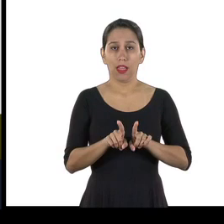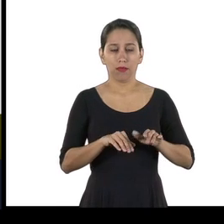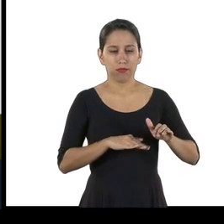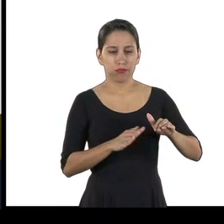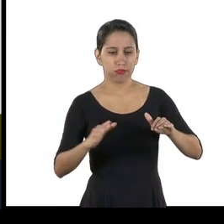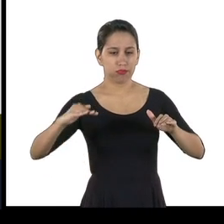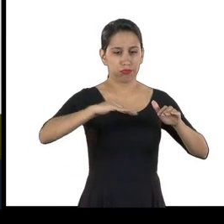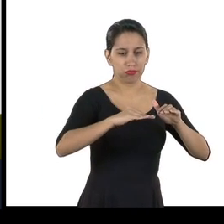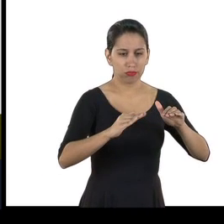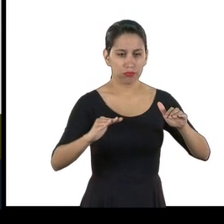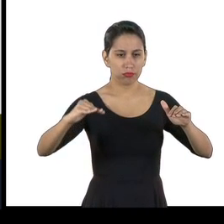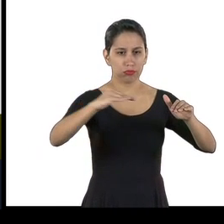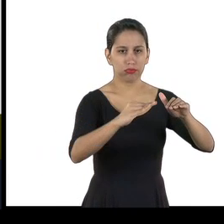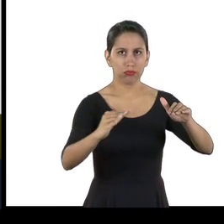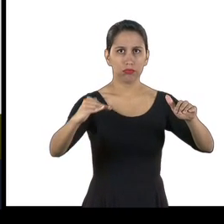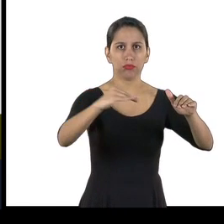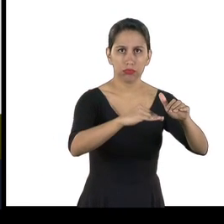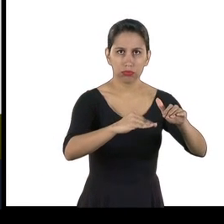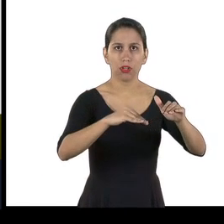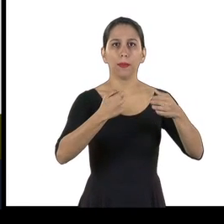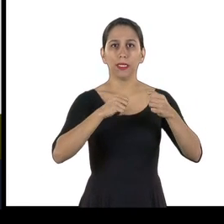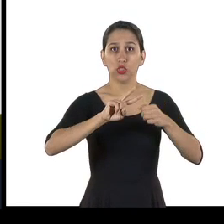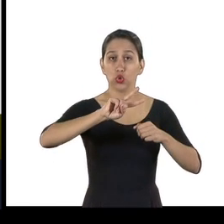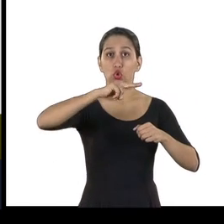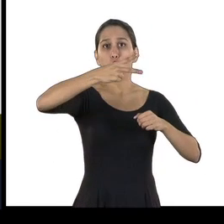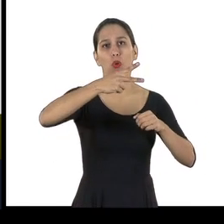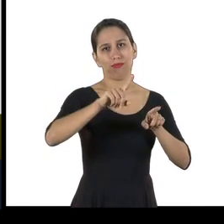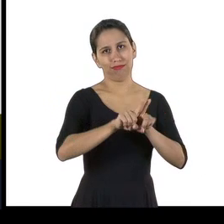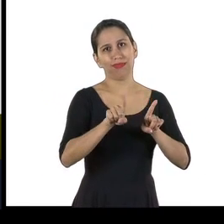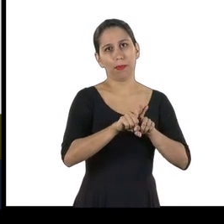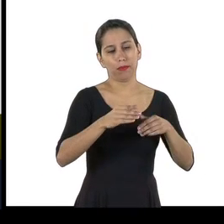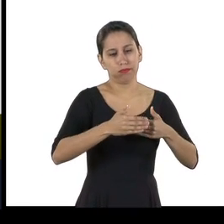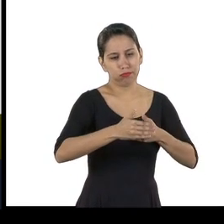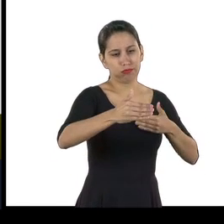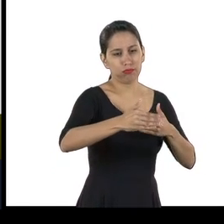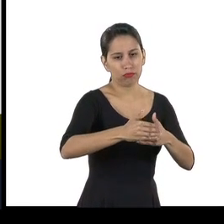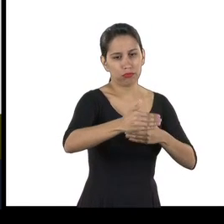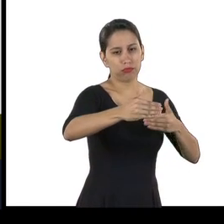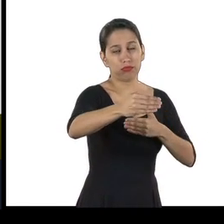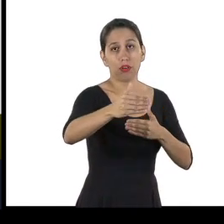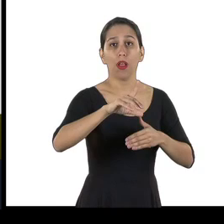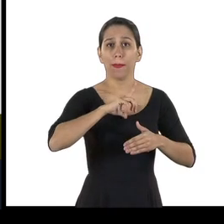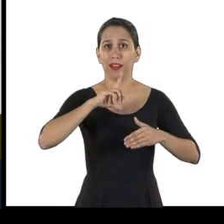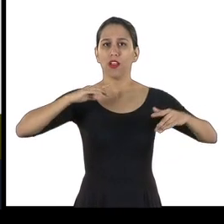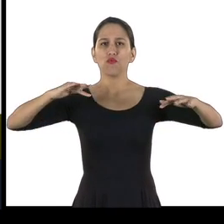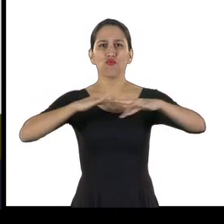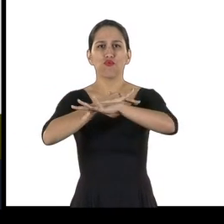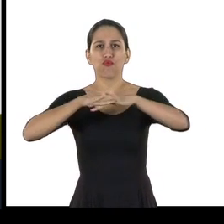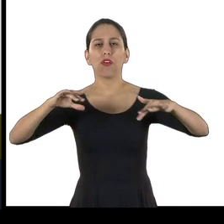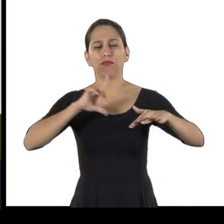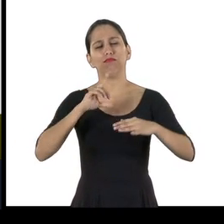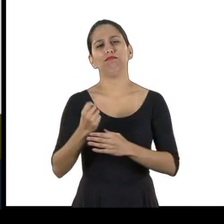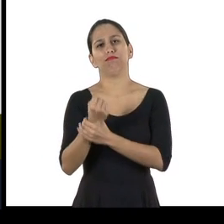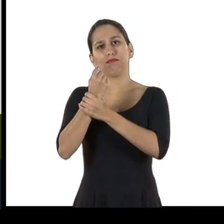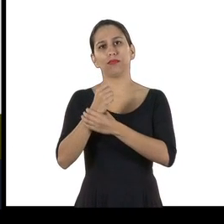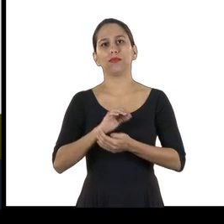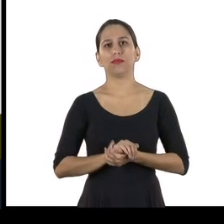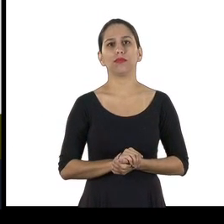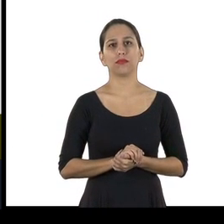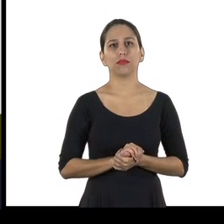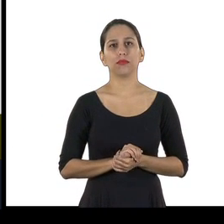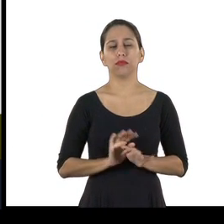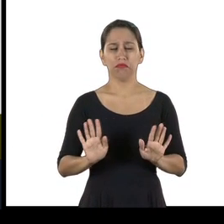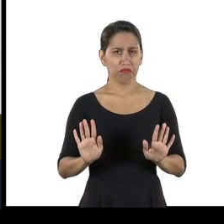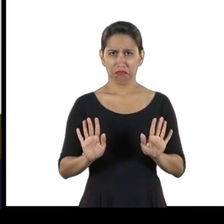e procedimentos e sinalizações adicionais para garantir o tráfego com segurança. Em qualquer caso, os